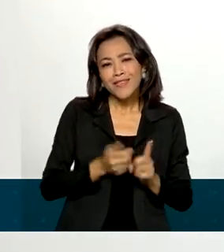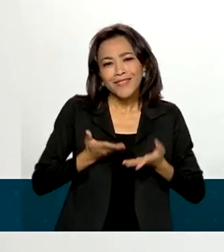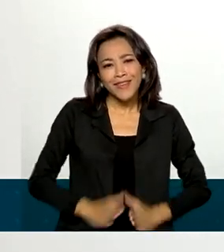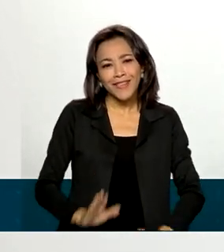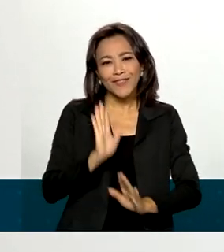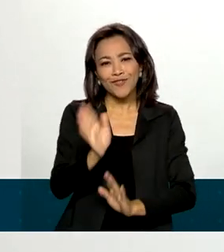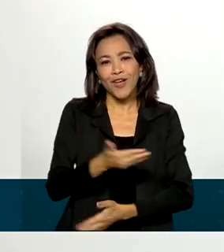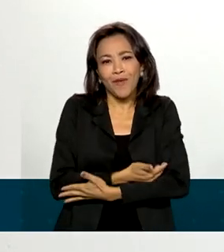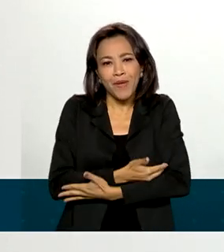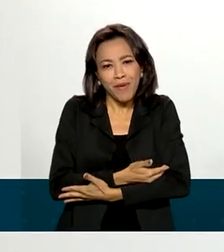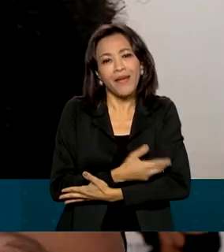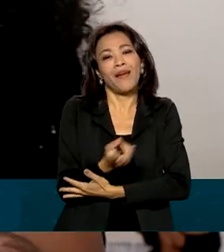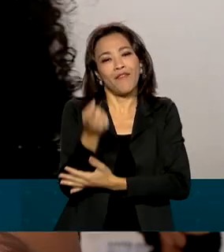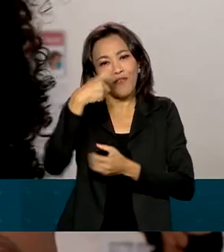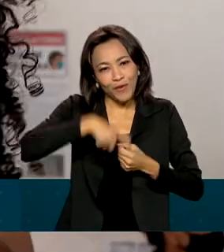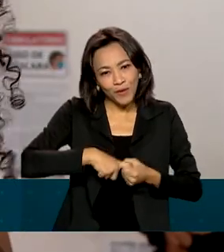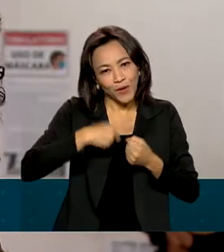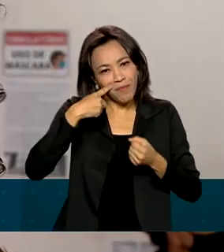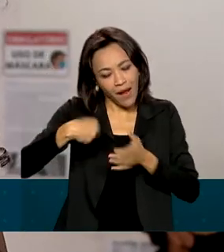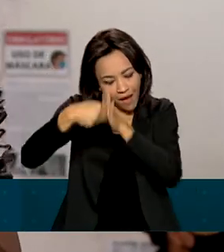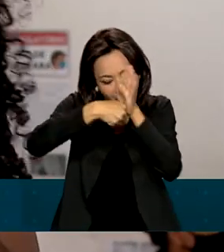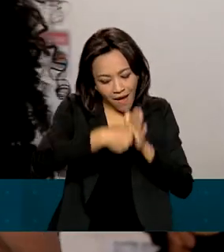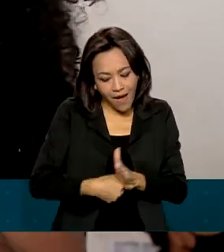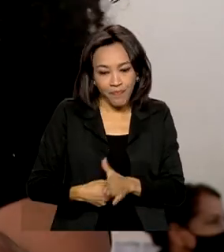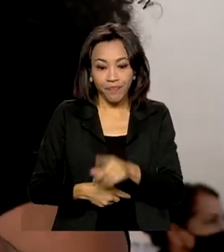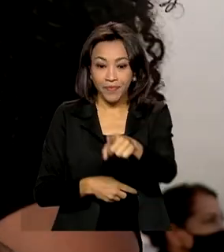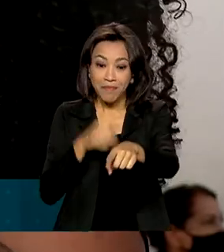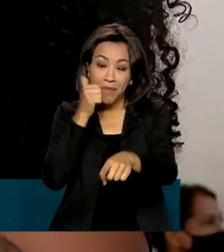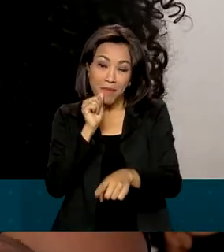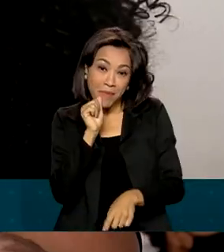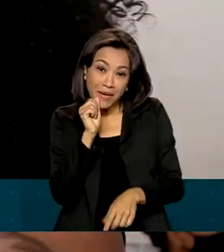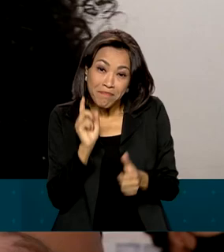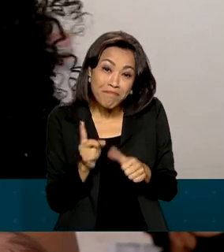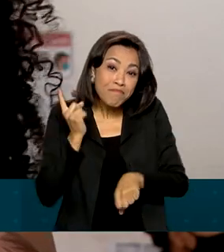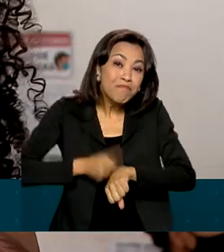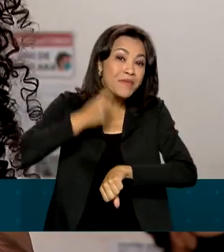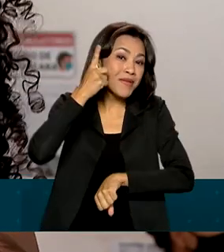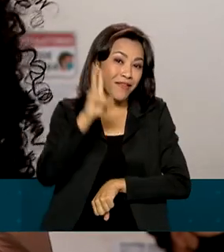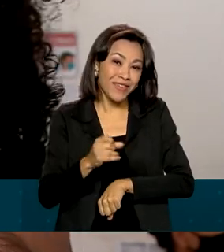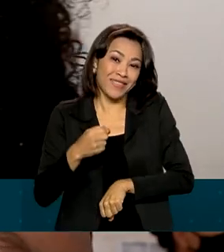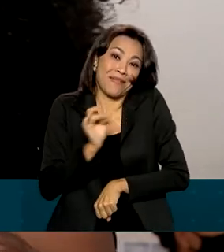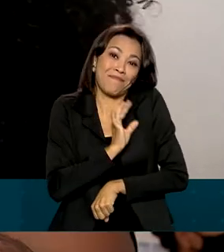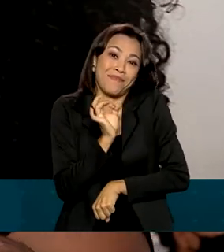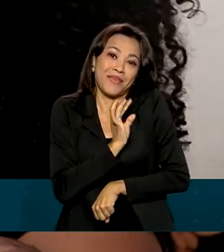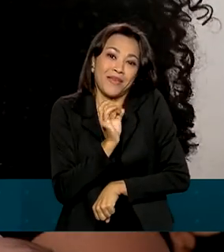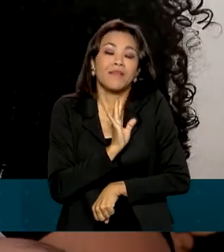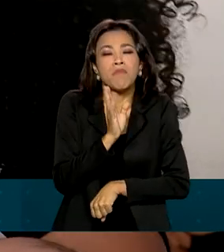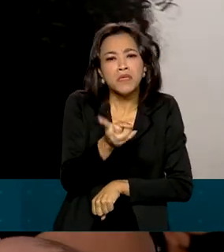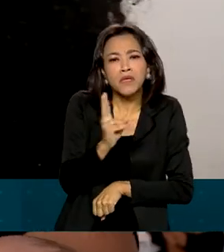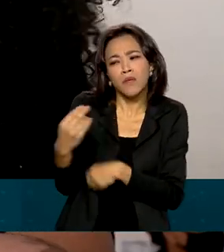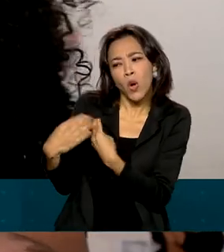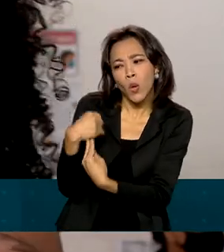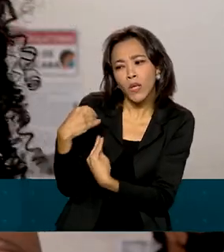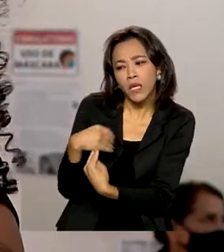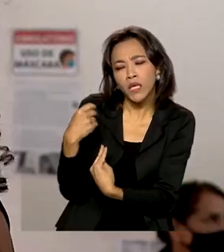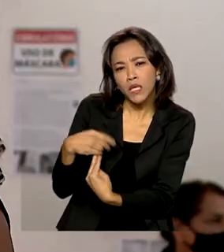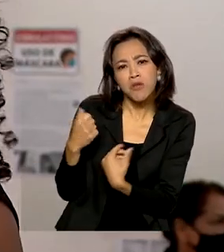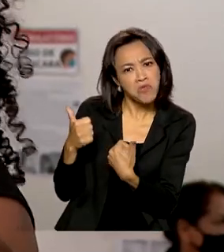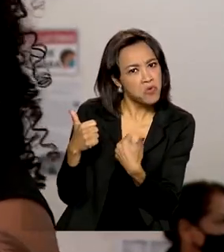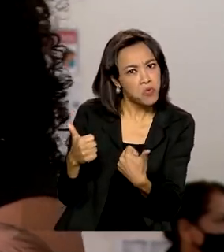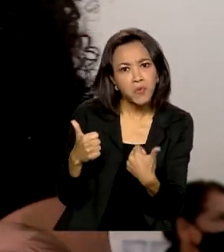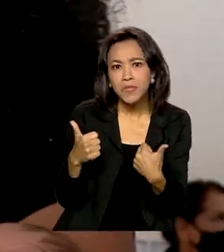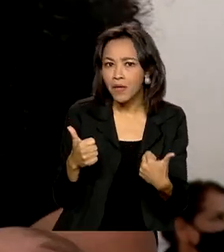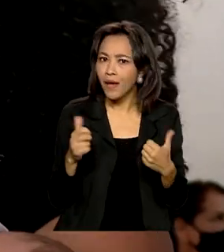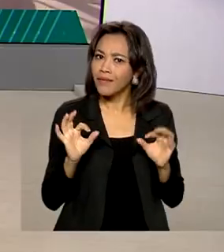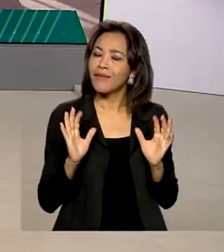nascimento do filho Murilo. Mãe de primeira viagem sempre tem medo, né? Só que sempre eles estavam me auxiliando, me falando que ia dar tudo certo e deu tudo